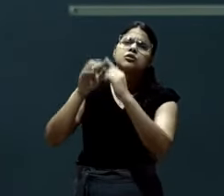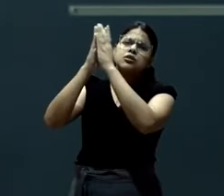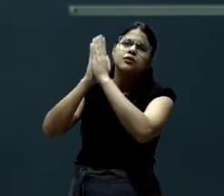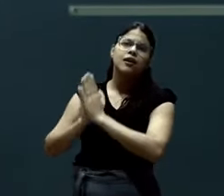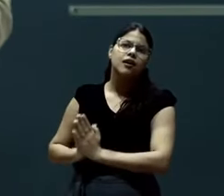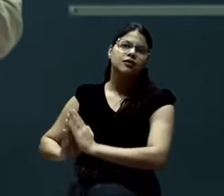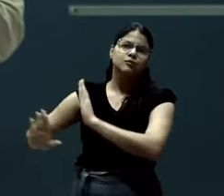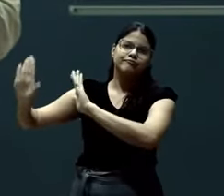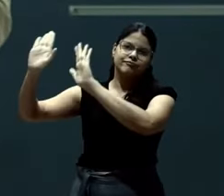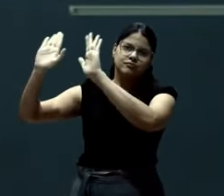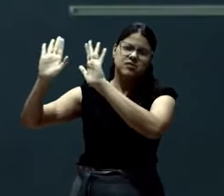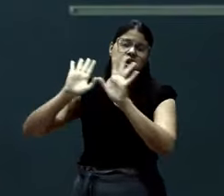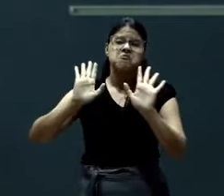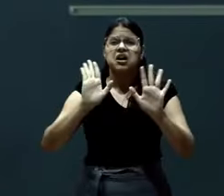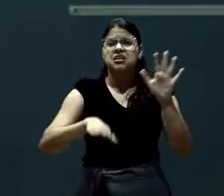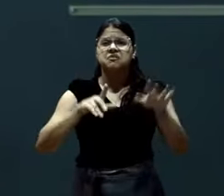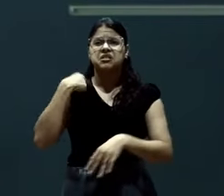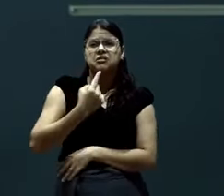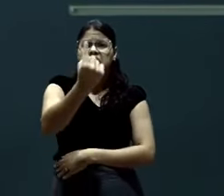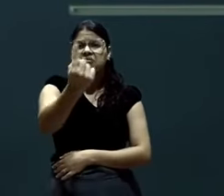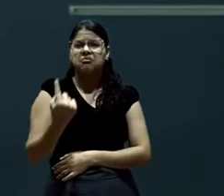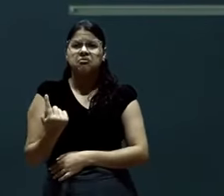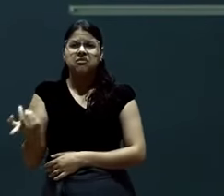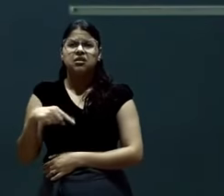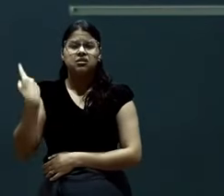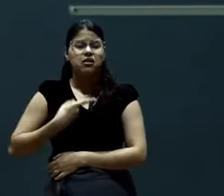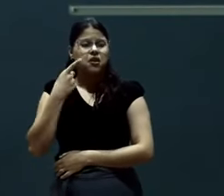quando a gente não entende. A gente até peca nesse lugar.